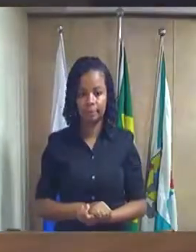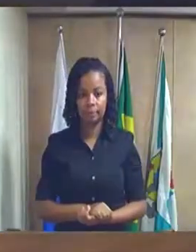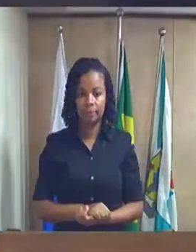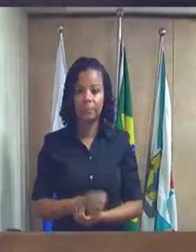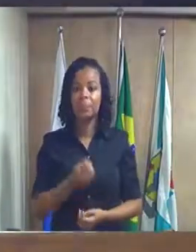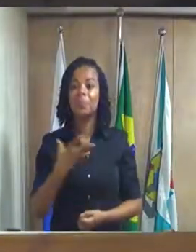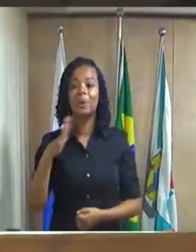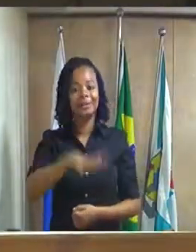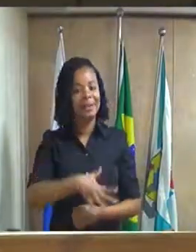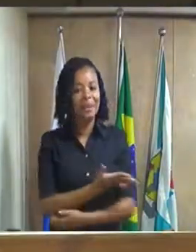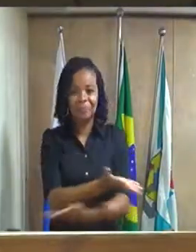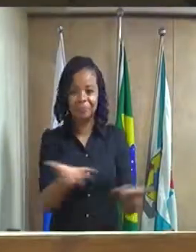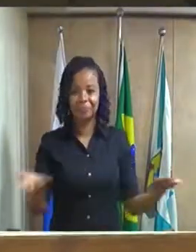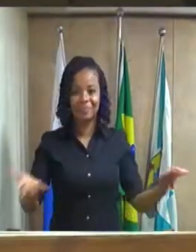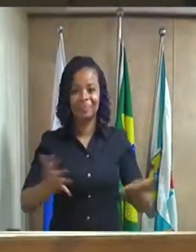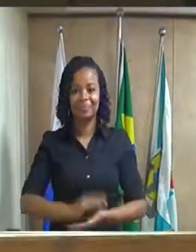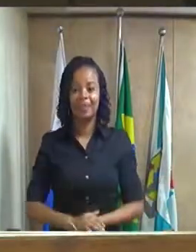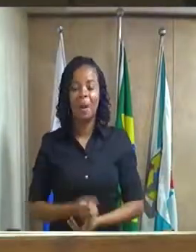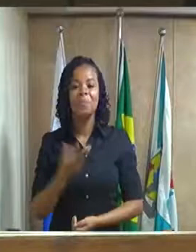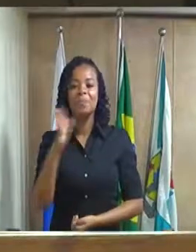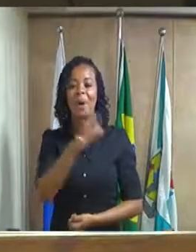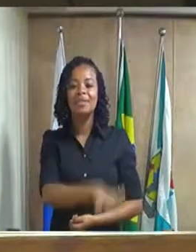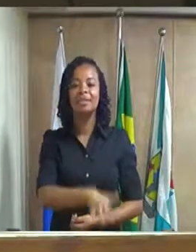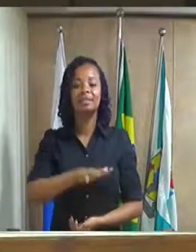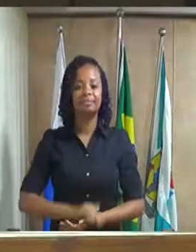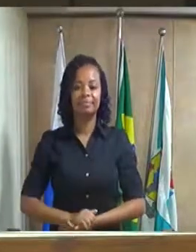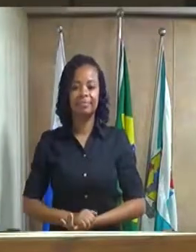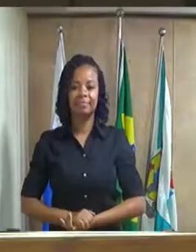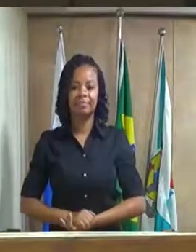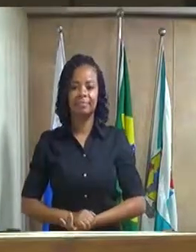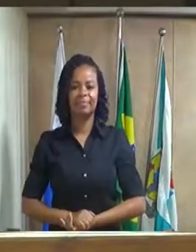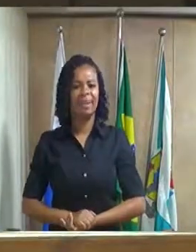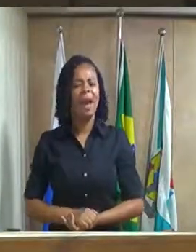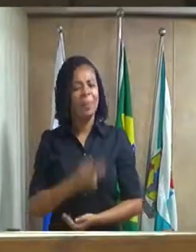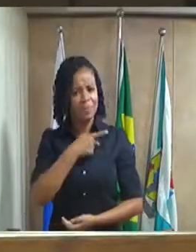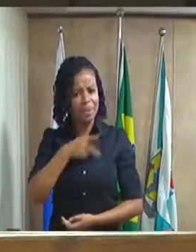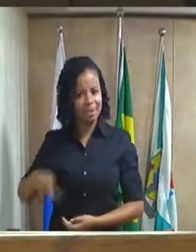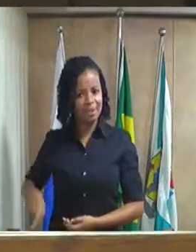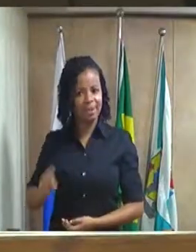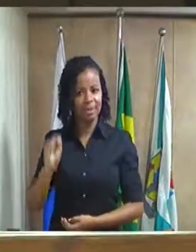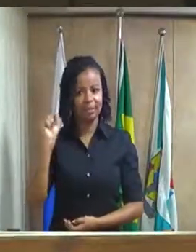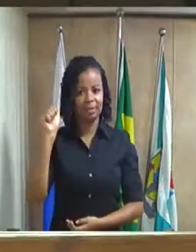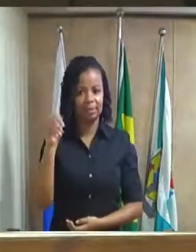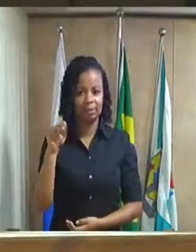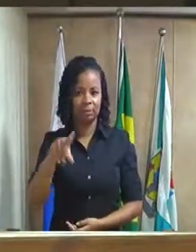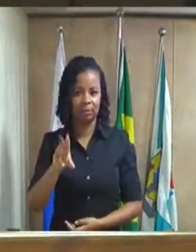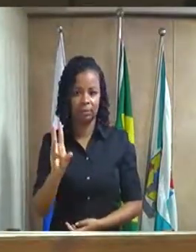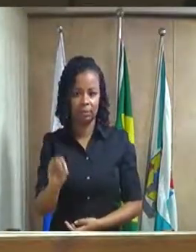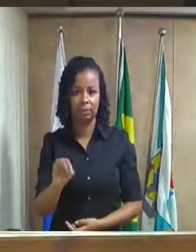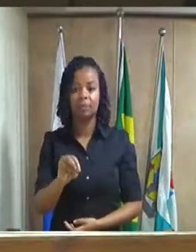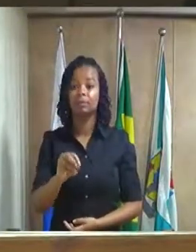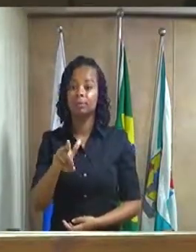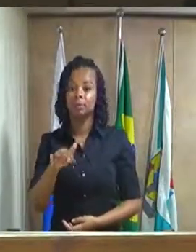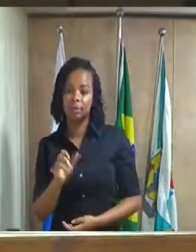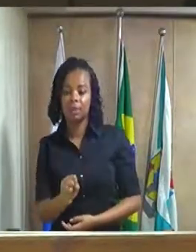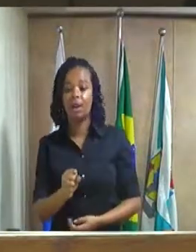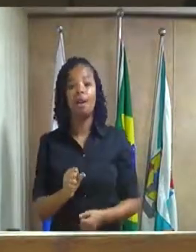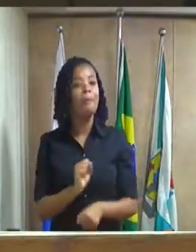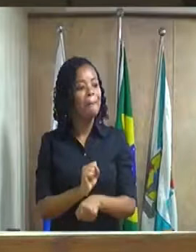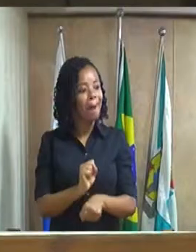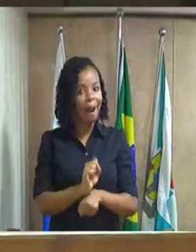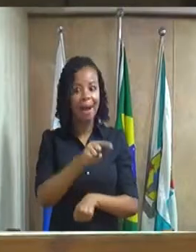Boa tarde a todos, boa tarde ao presidente Sanduleles. Eu vou aguardar aqui, tá?